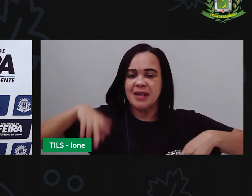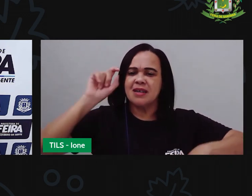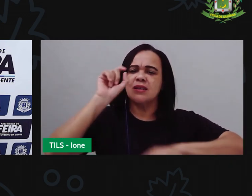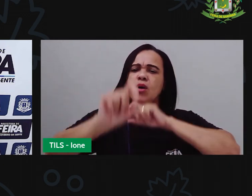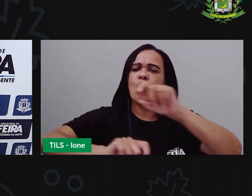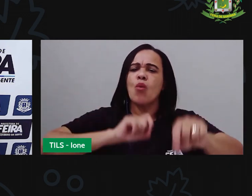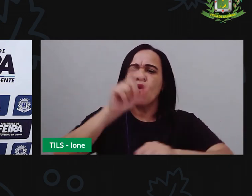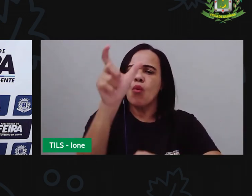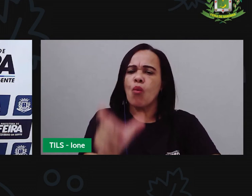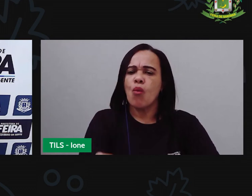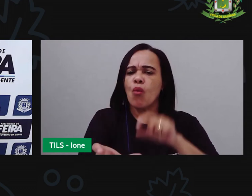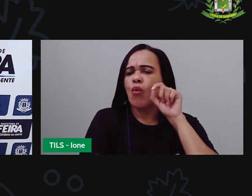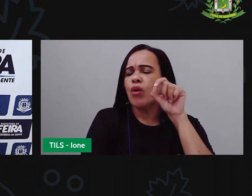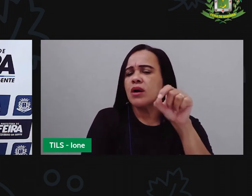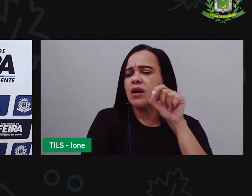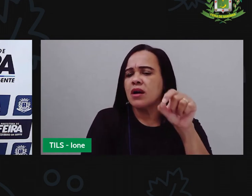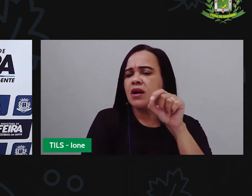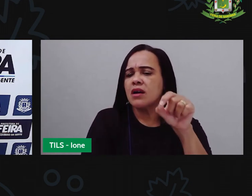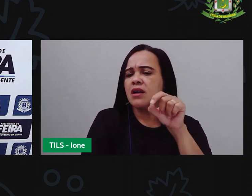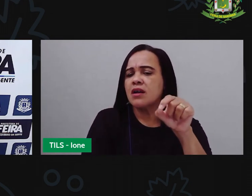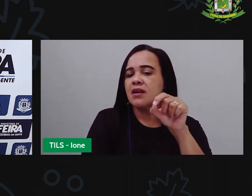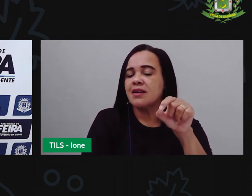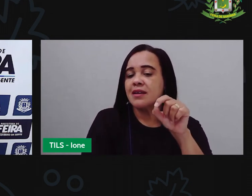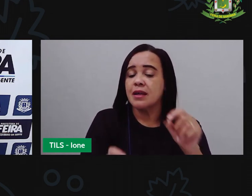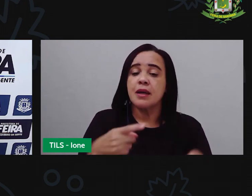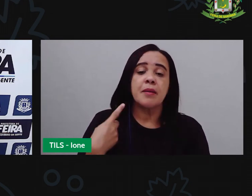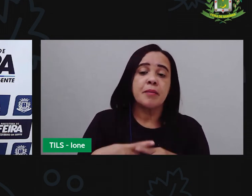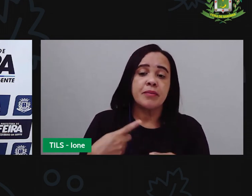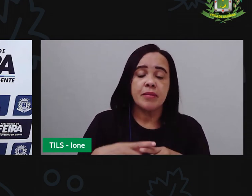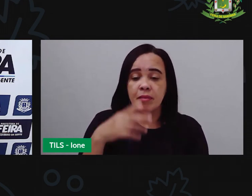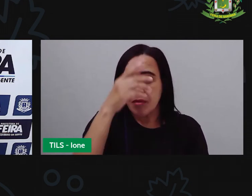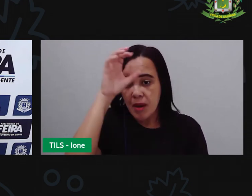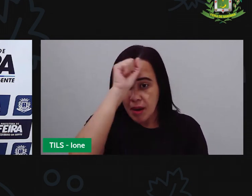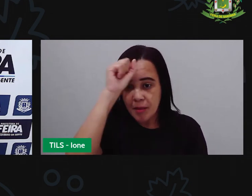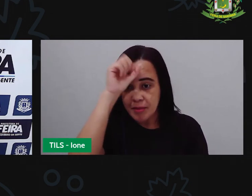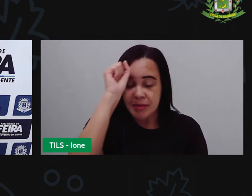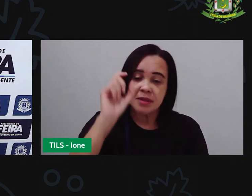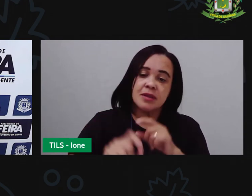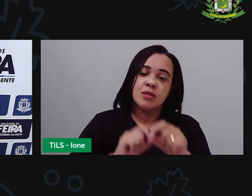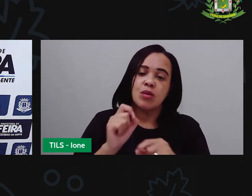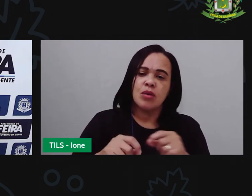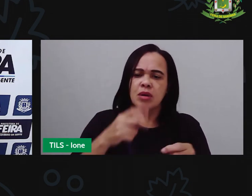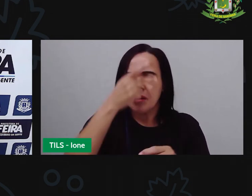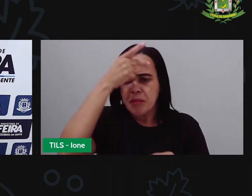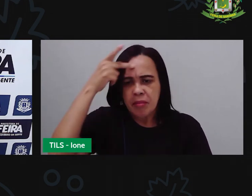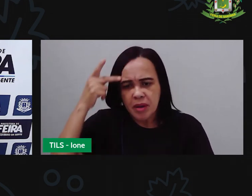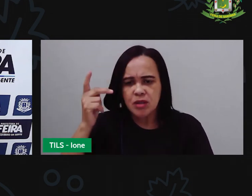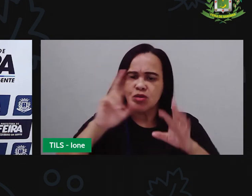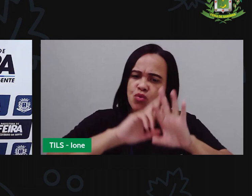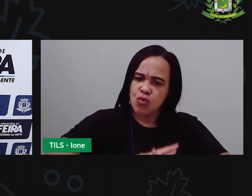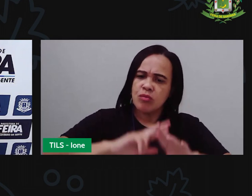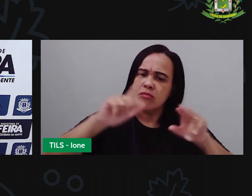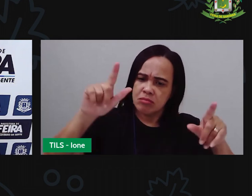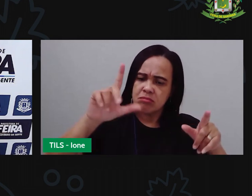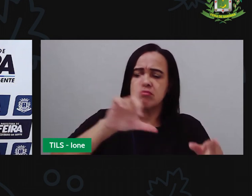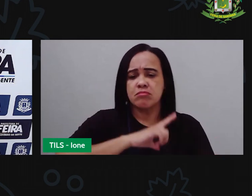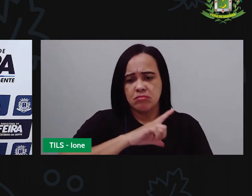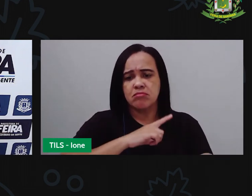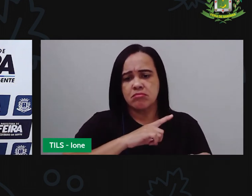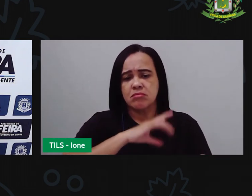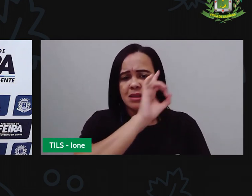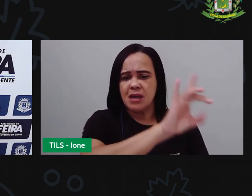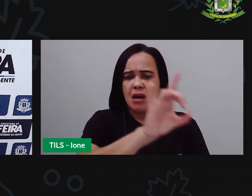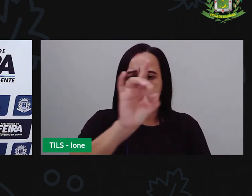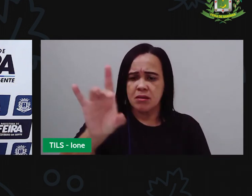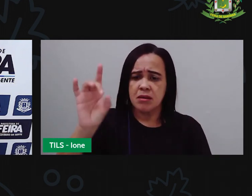eu vemos que as pessoas são diferentes umas das outras cada uma tem uma característica que forma a